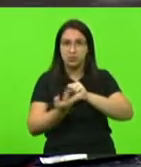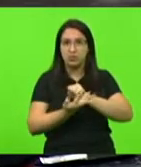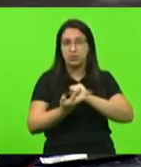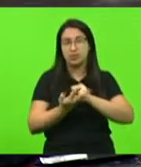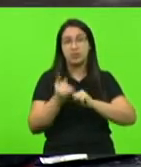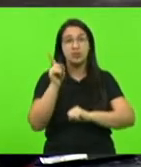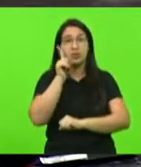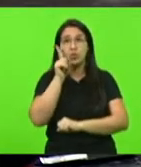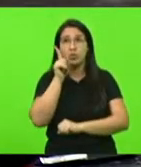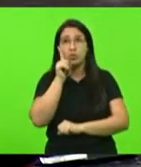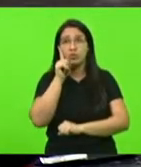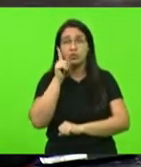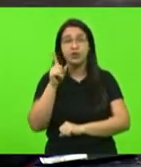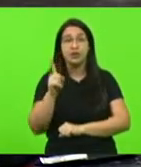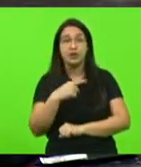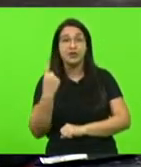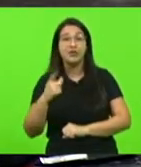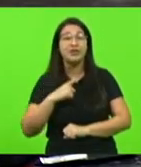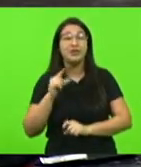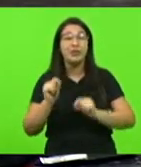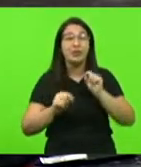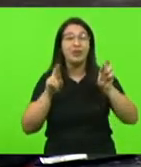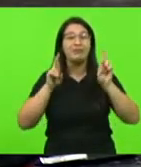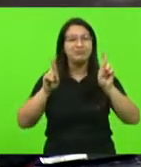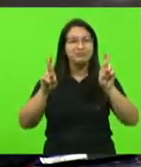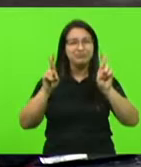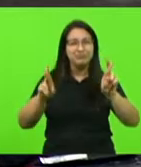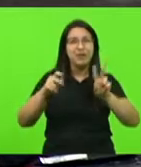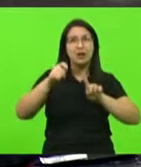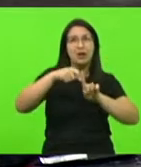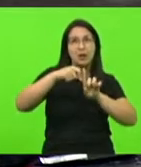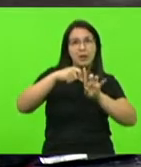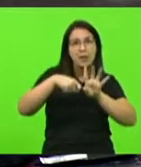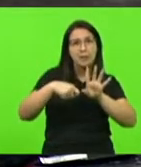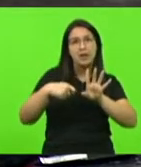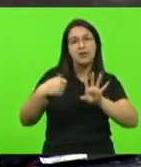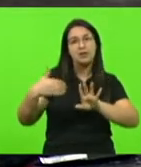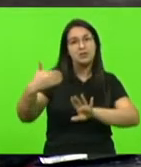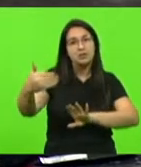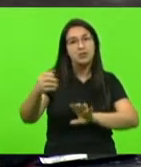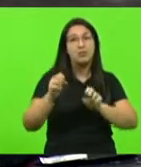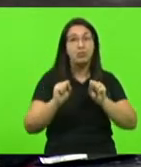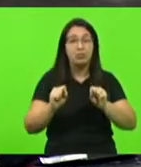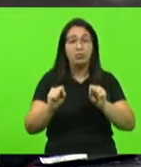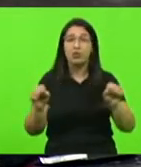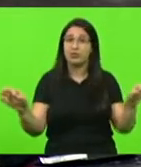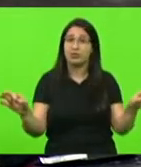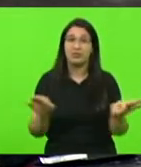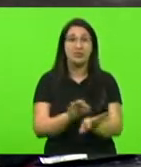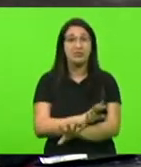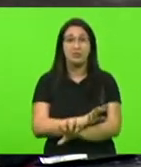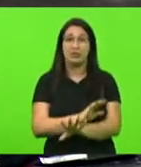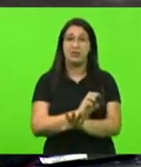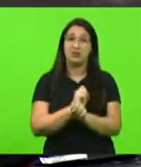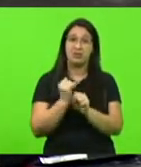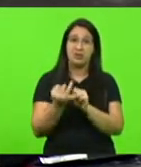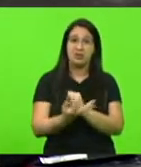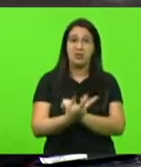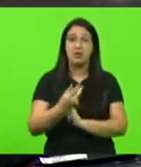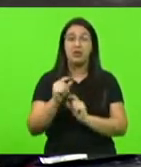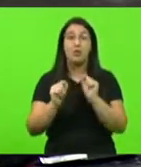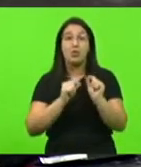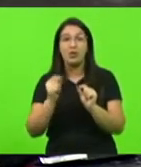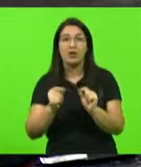Todos temos uma expectativa que nos próximos meses essa pandemia se encerre com a vacinação